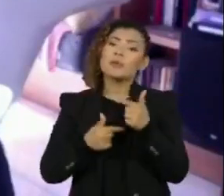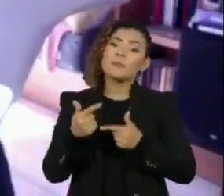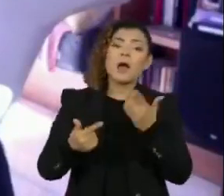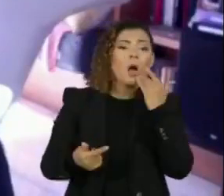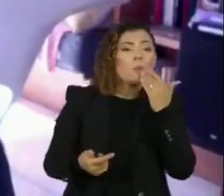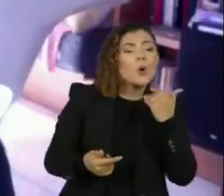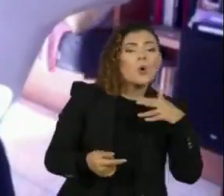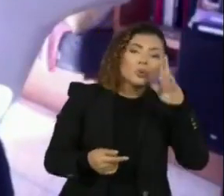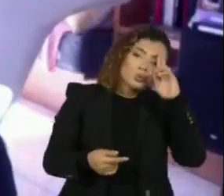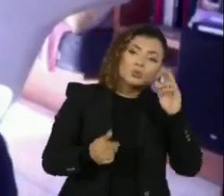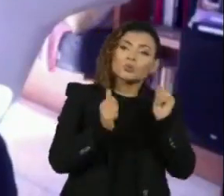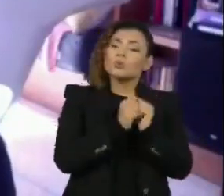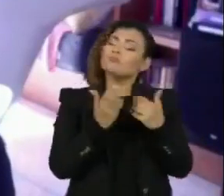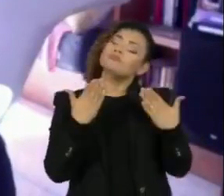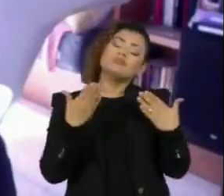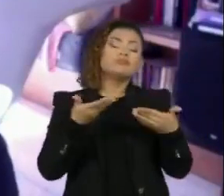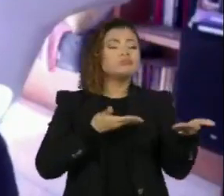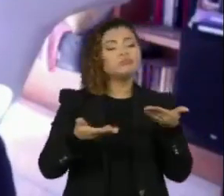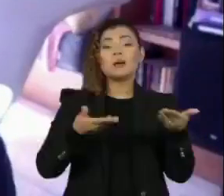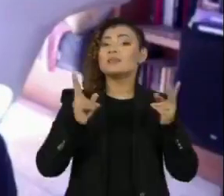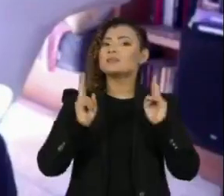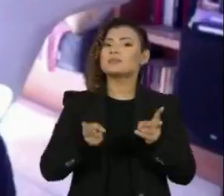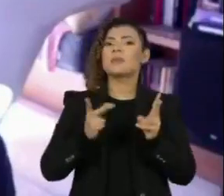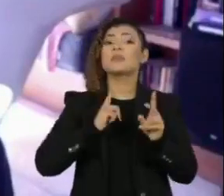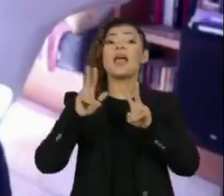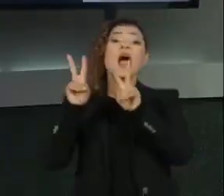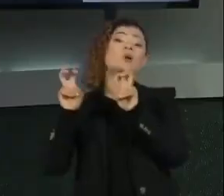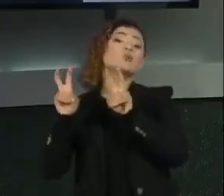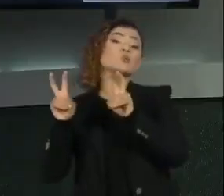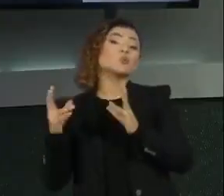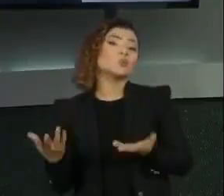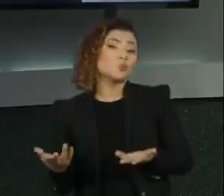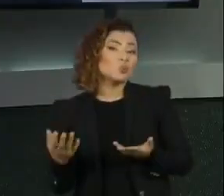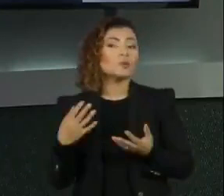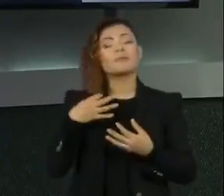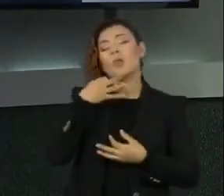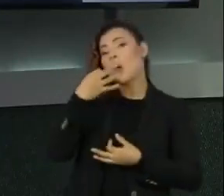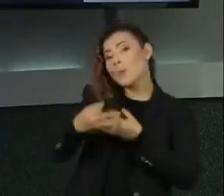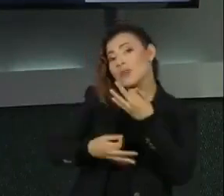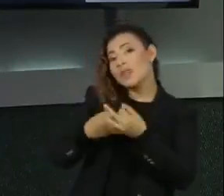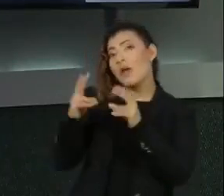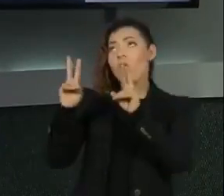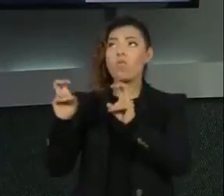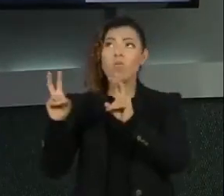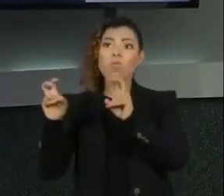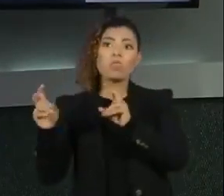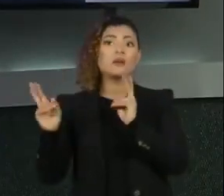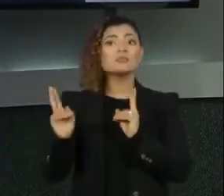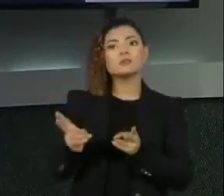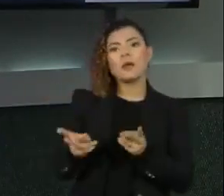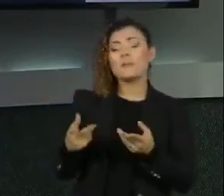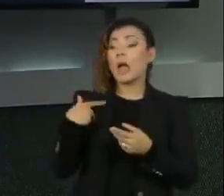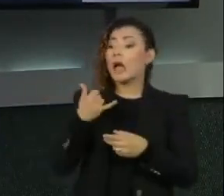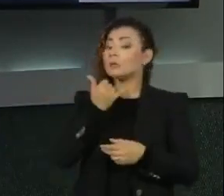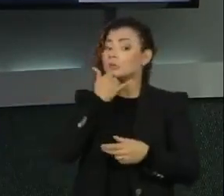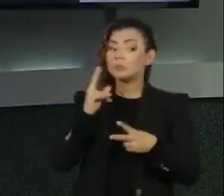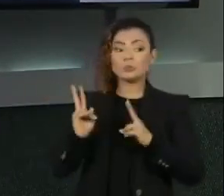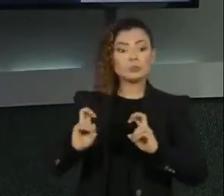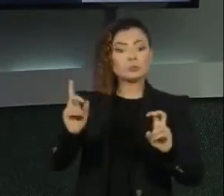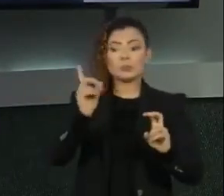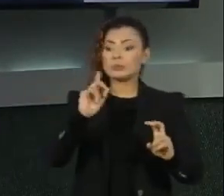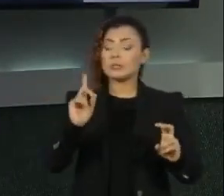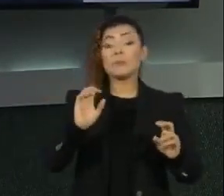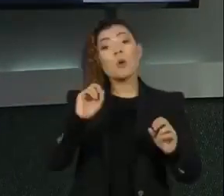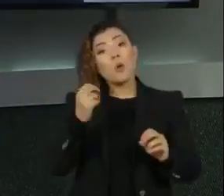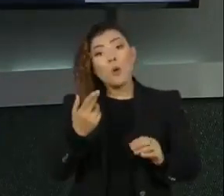no almoço com o pessoal do trabalho, sempre aparecem esses tipos de fala que as pessoas dizem, que às vezes não percebem, às vezes